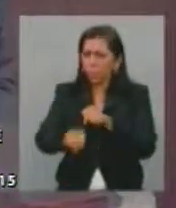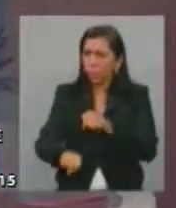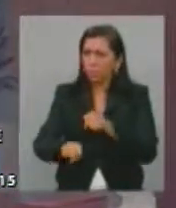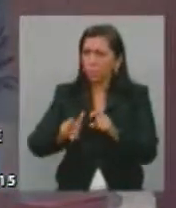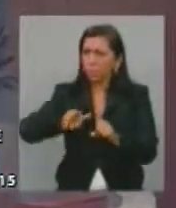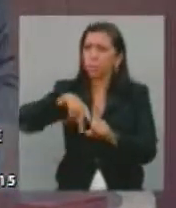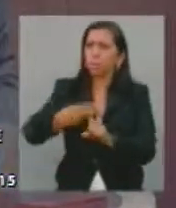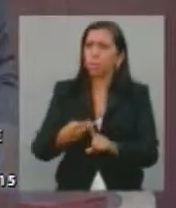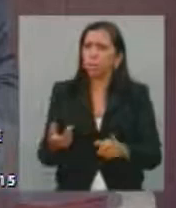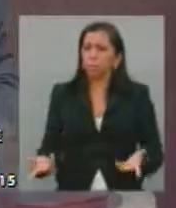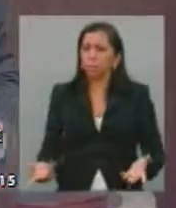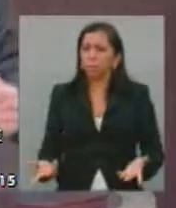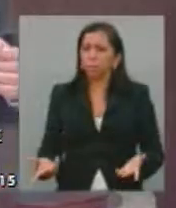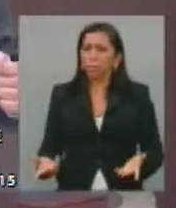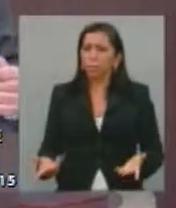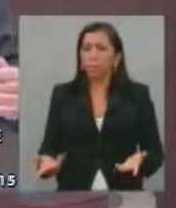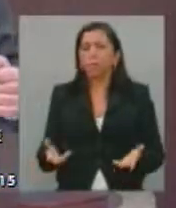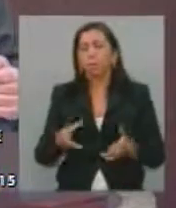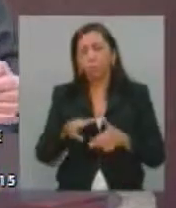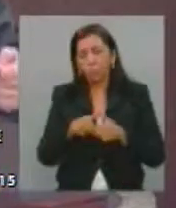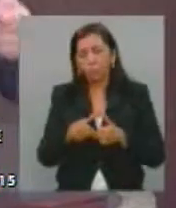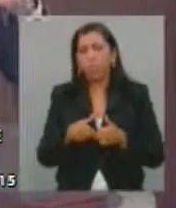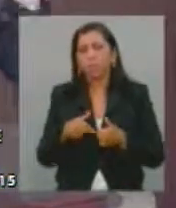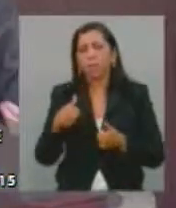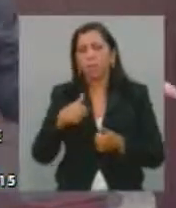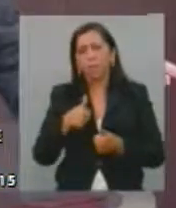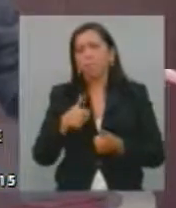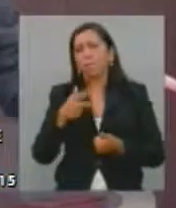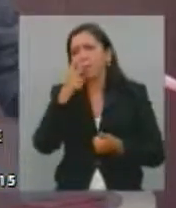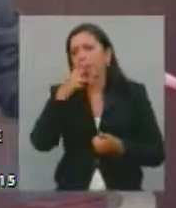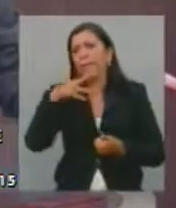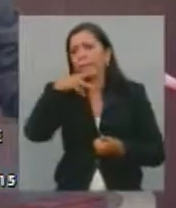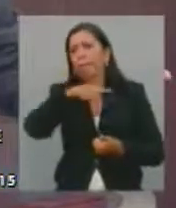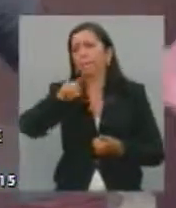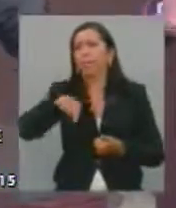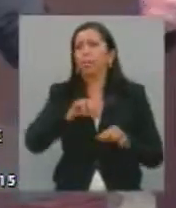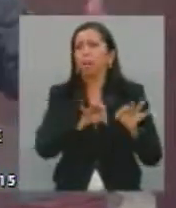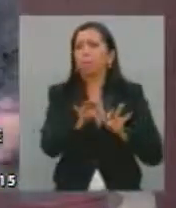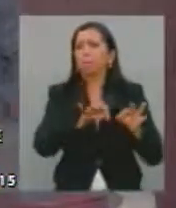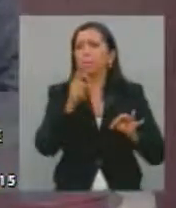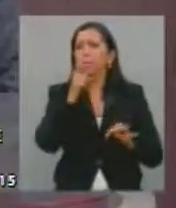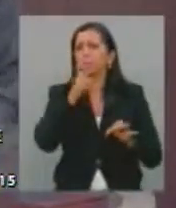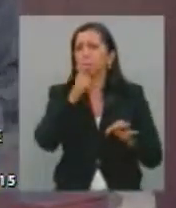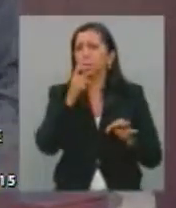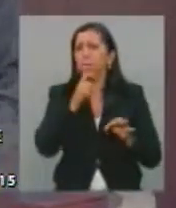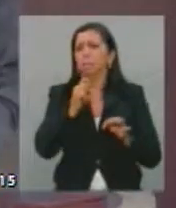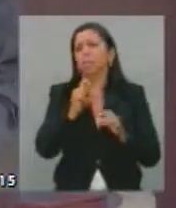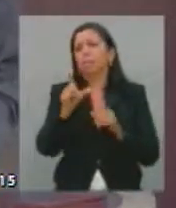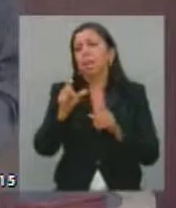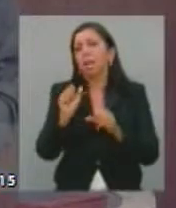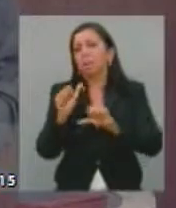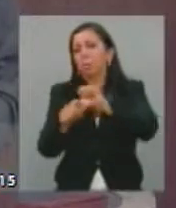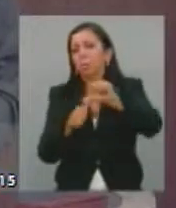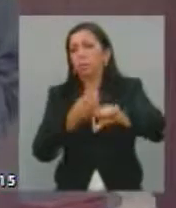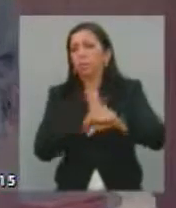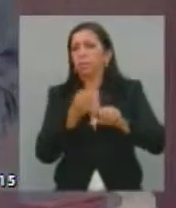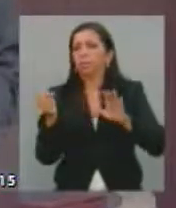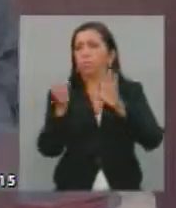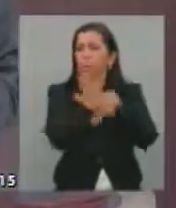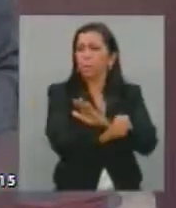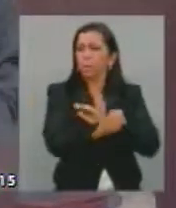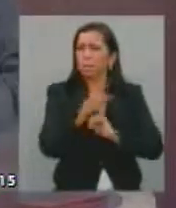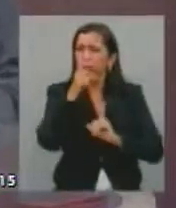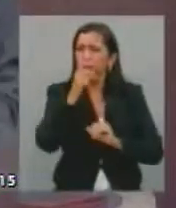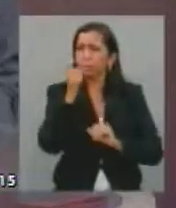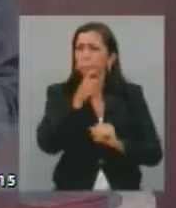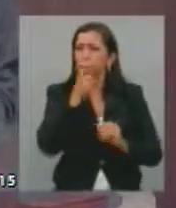violência. Portanto, é uma mentira falar em ressocialização. Porque, na